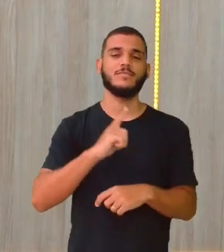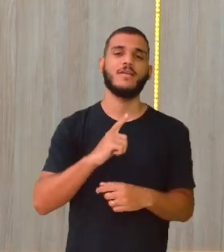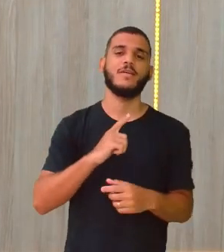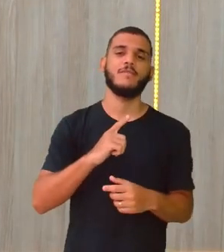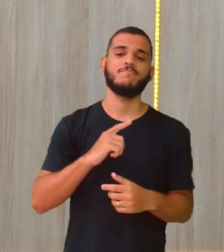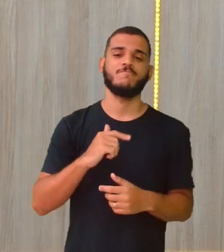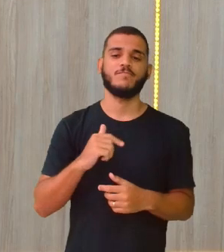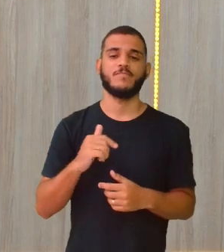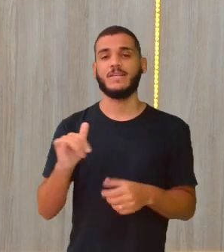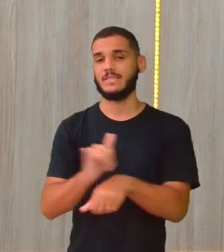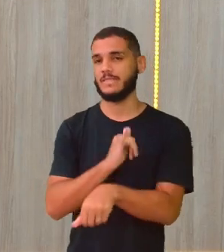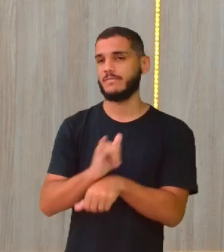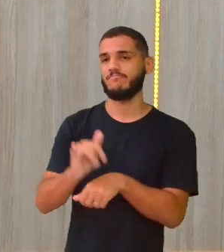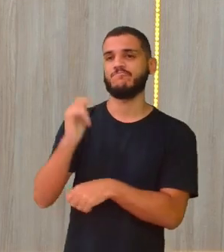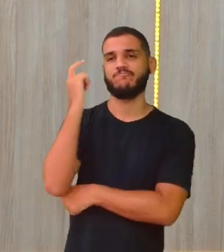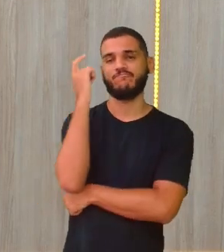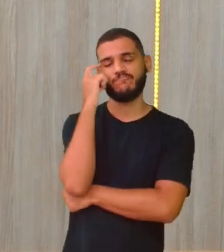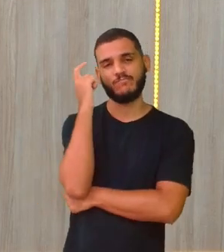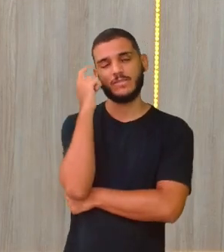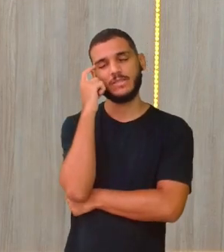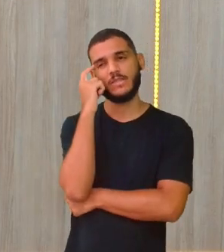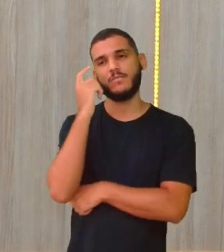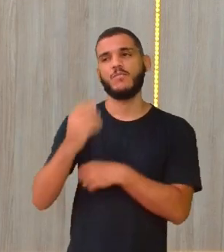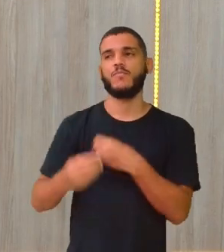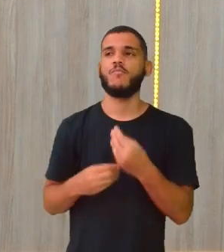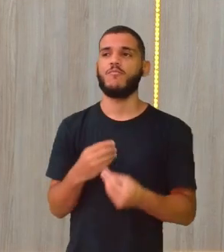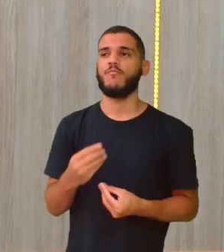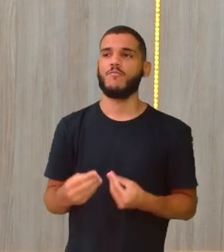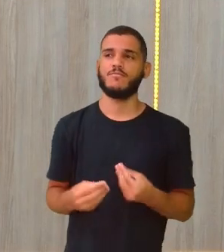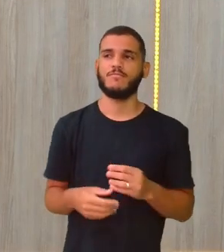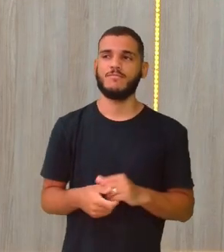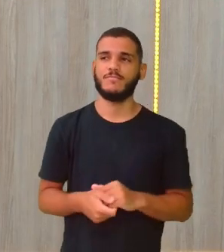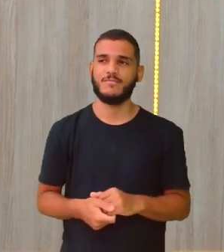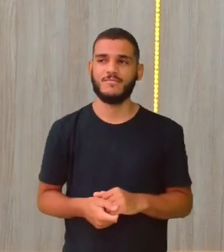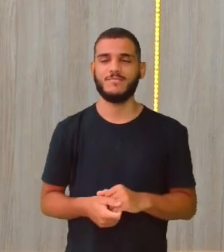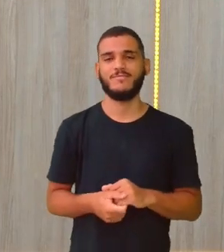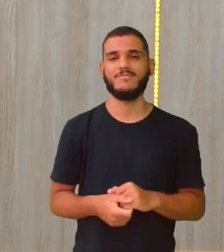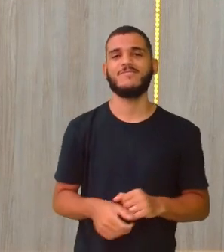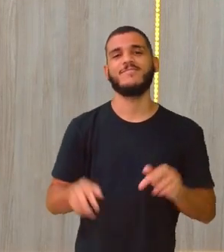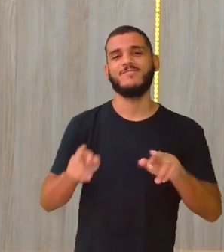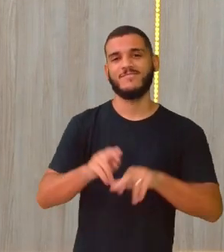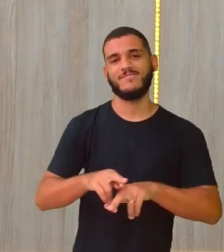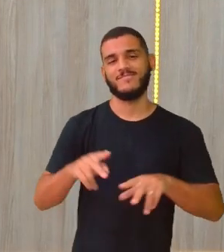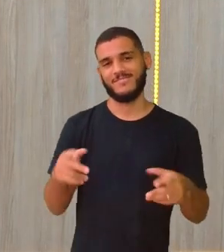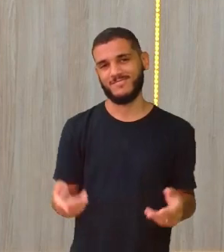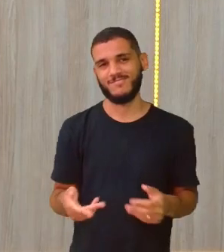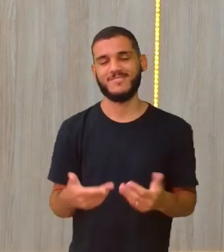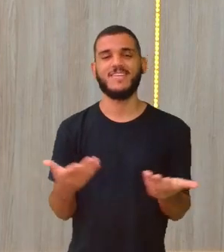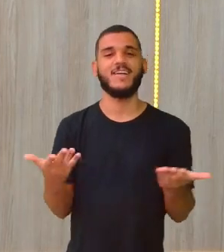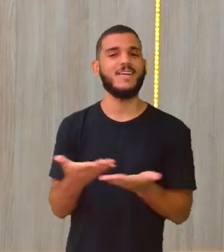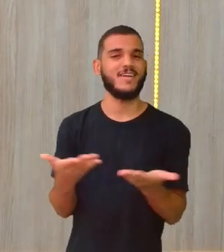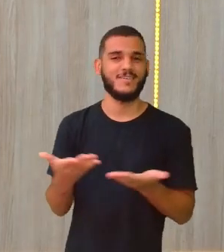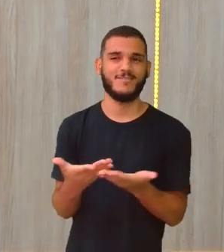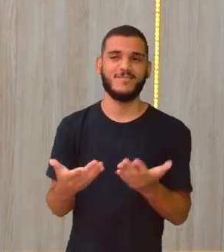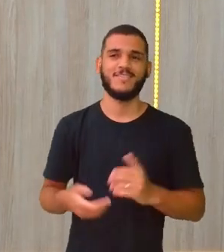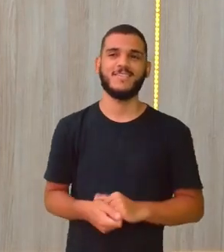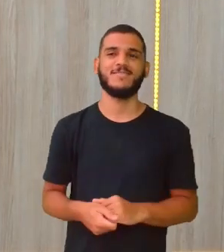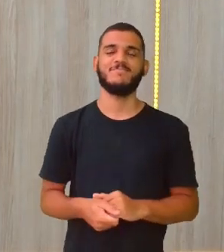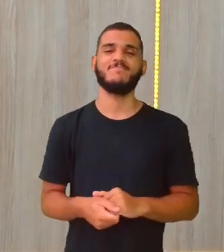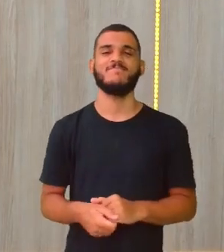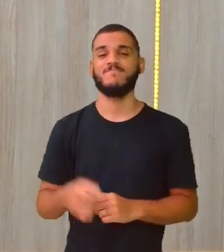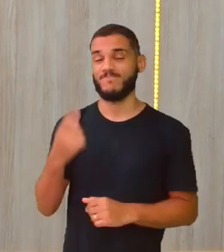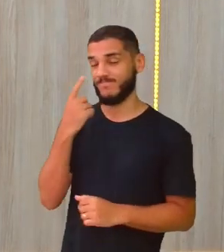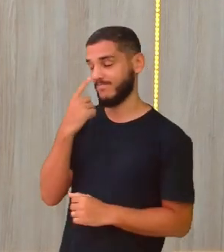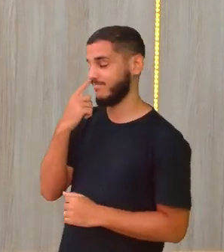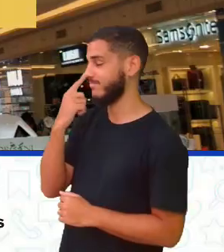maneiras de impressar um pouco, para sim impressar um pouco diferente nessas situações. Olha só na sua